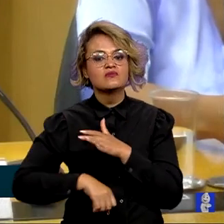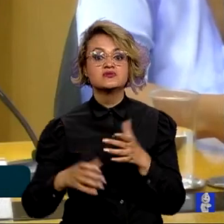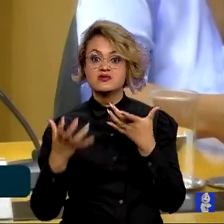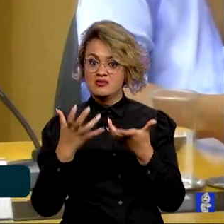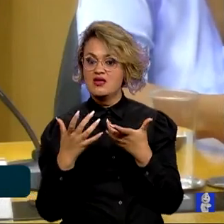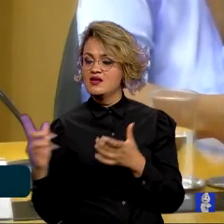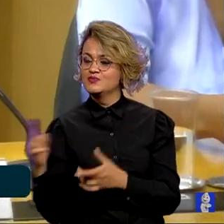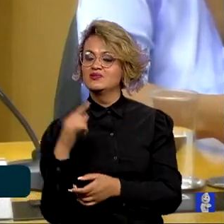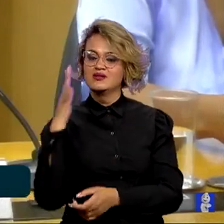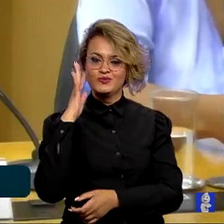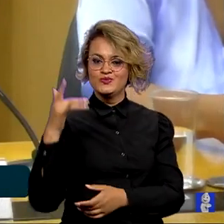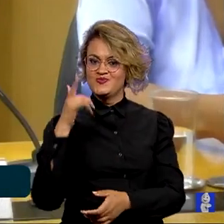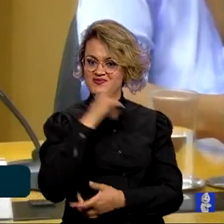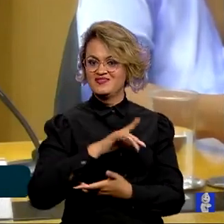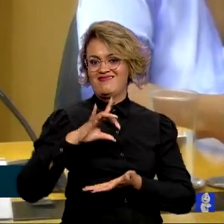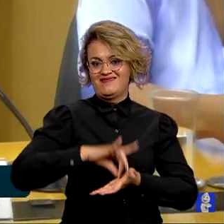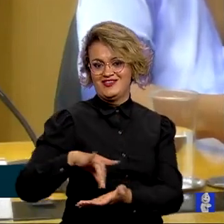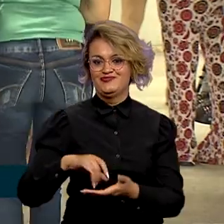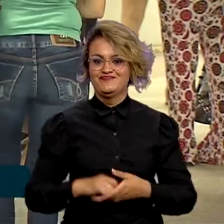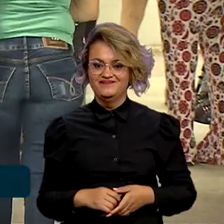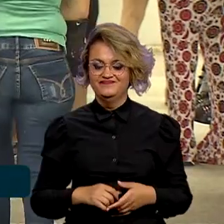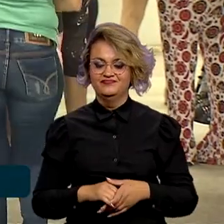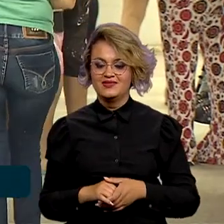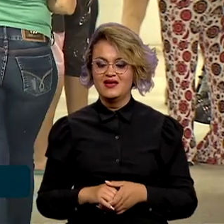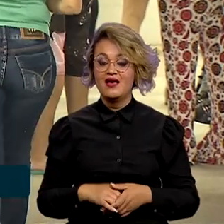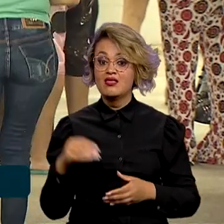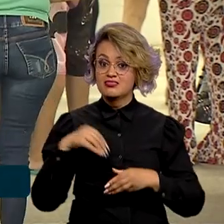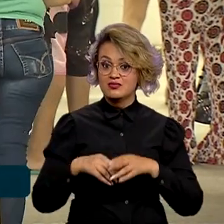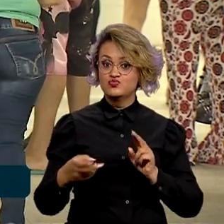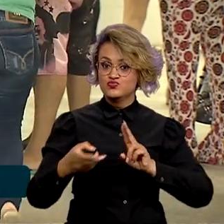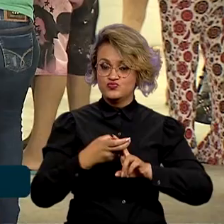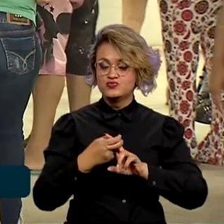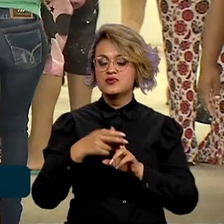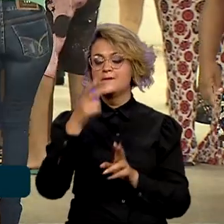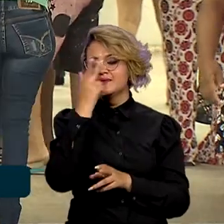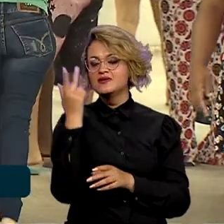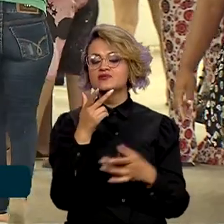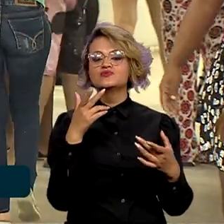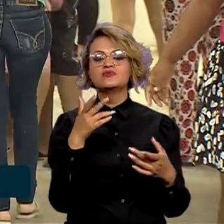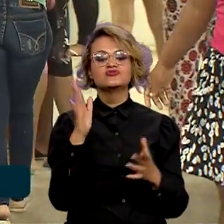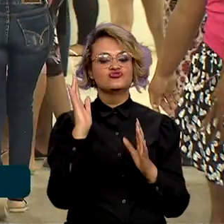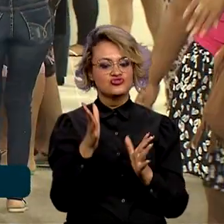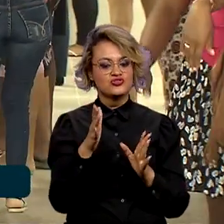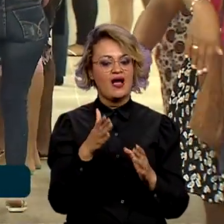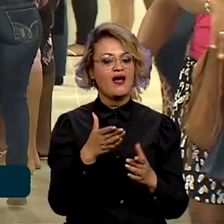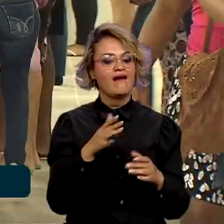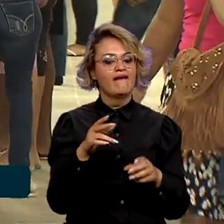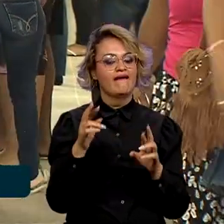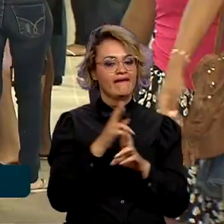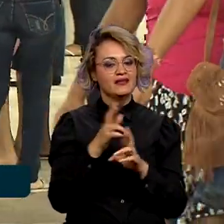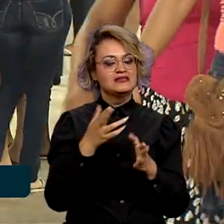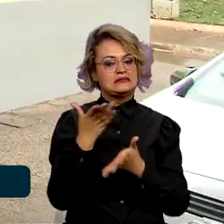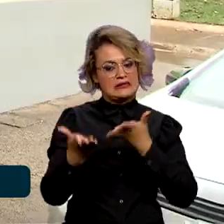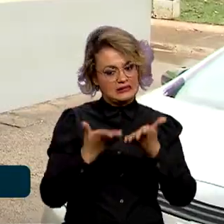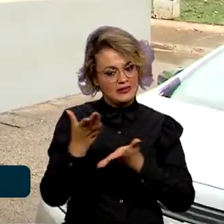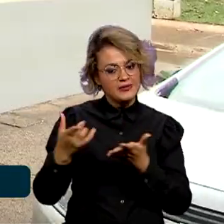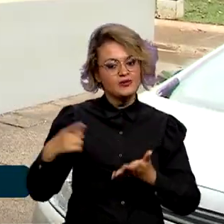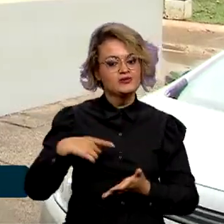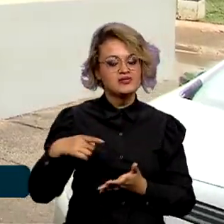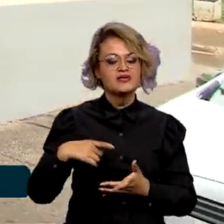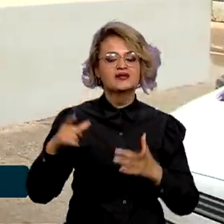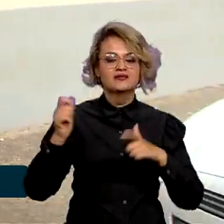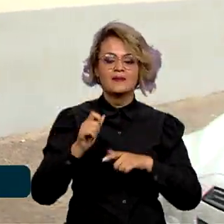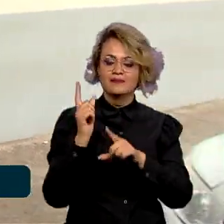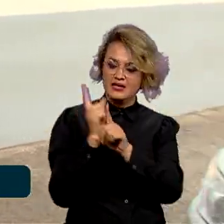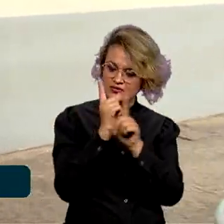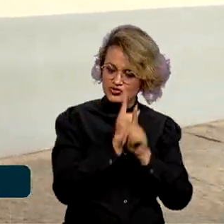para que este sonho se tornasse realidade. Pelo SUS, o paciente já tem acesso a uma rede de tratamento estruturada, que permite